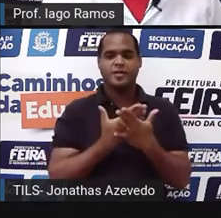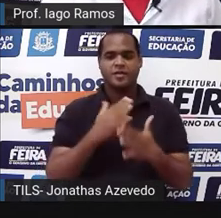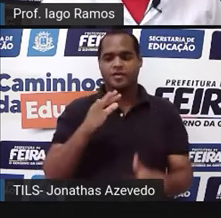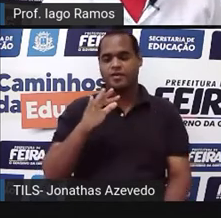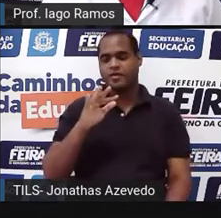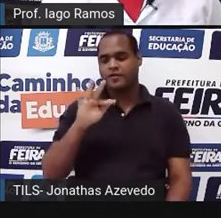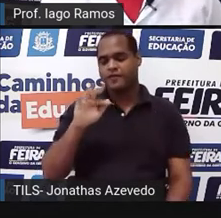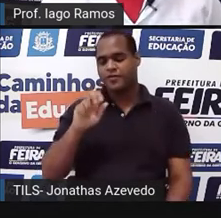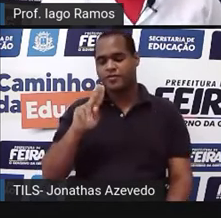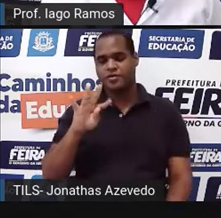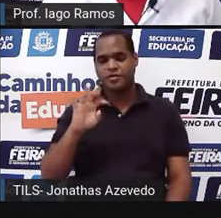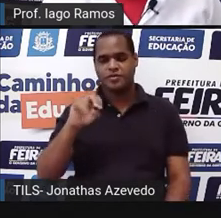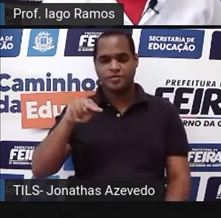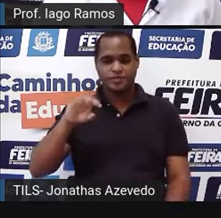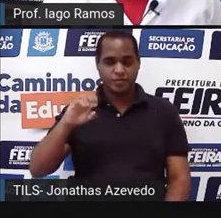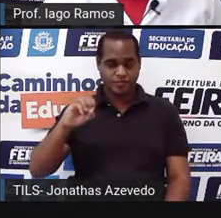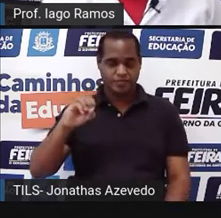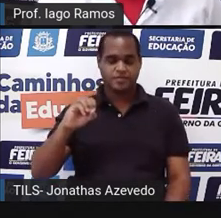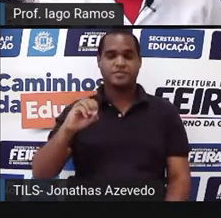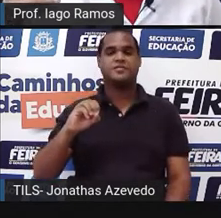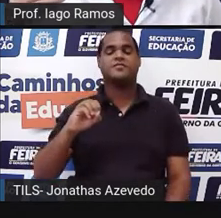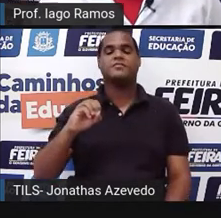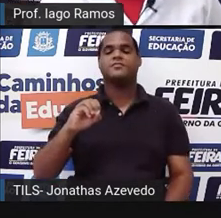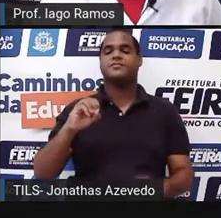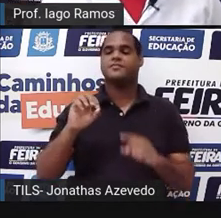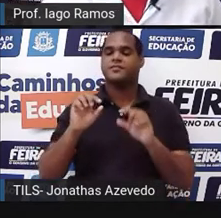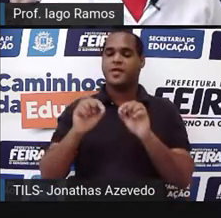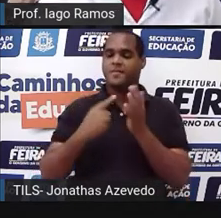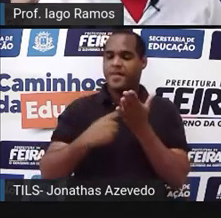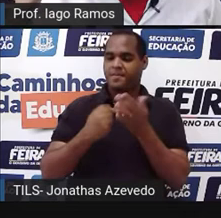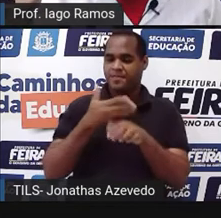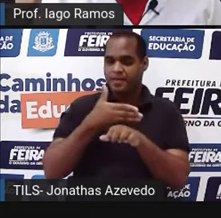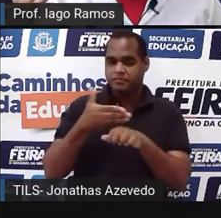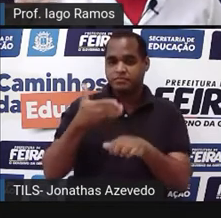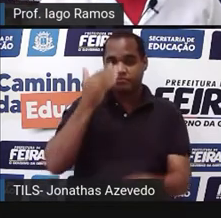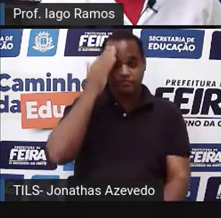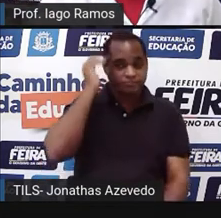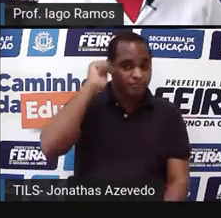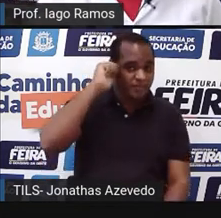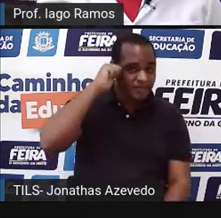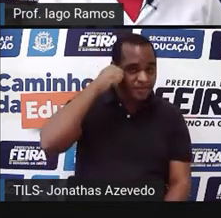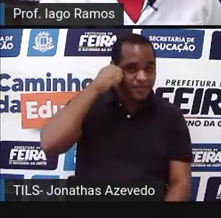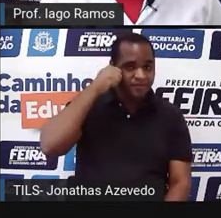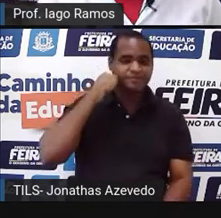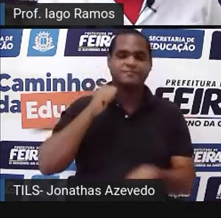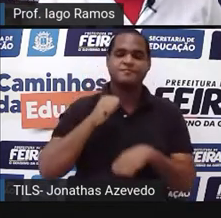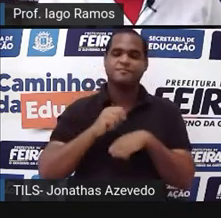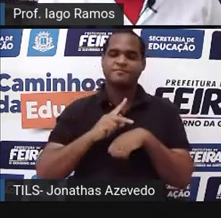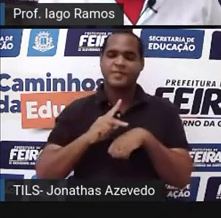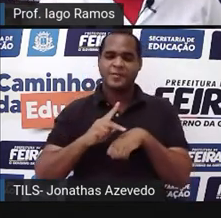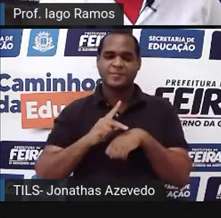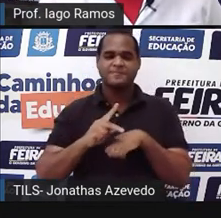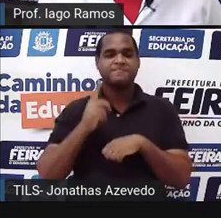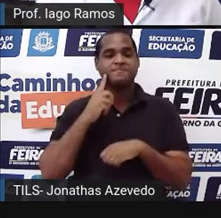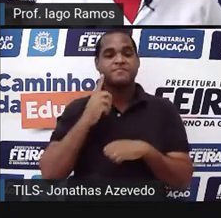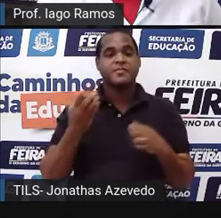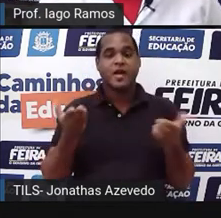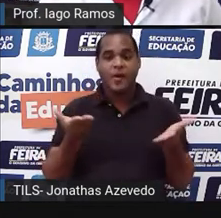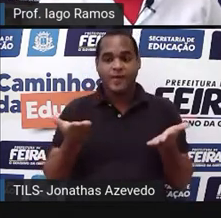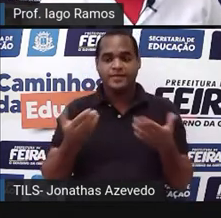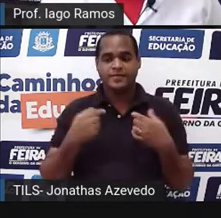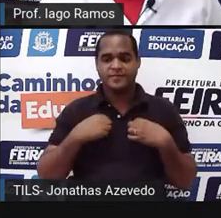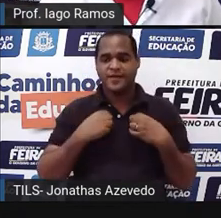municipal Faustino Dias Lima, pele branca, cabelo preto, nesse momento aqui da aula,